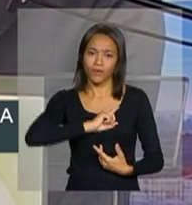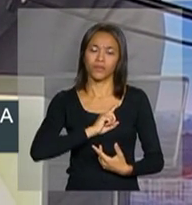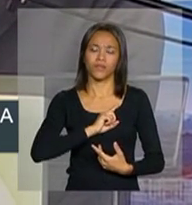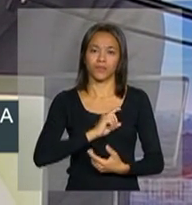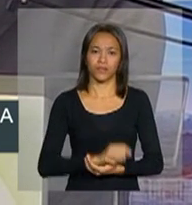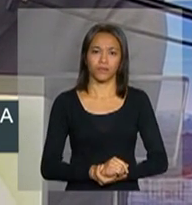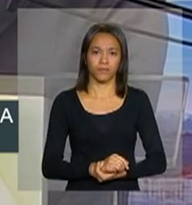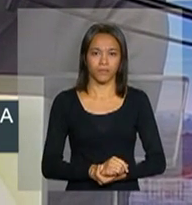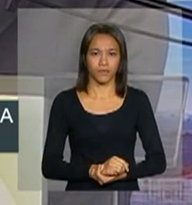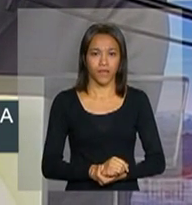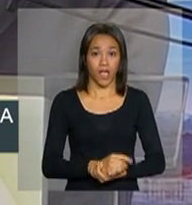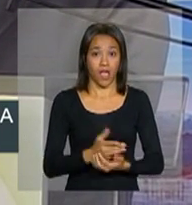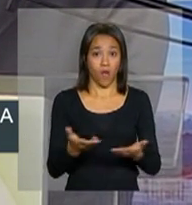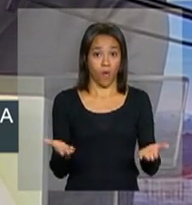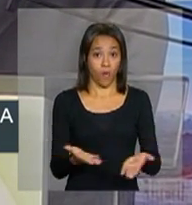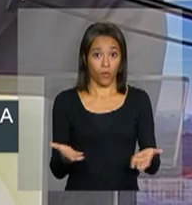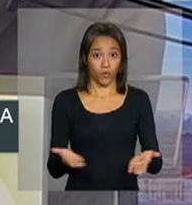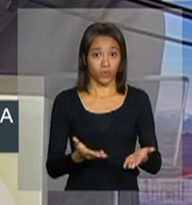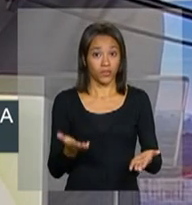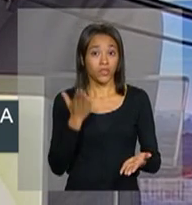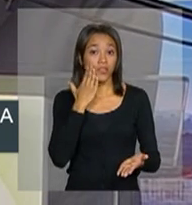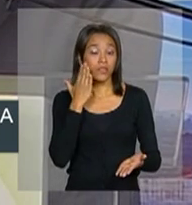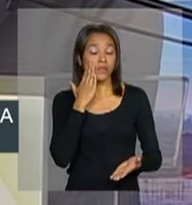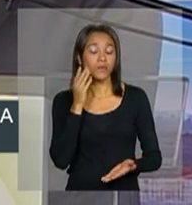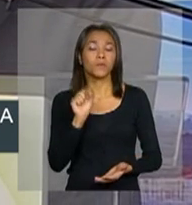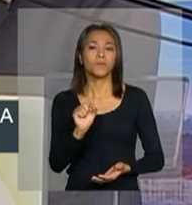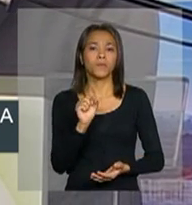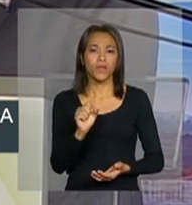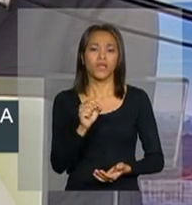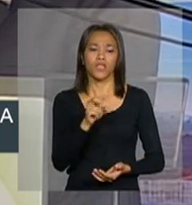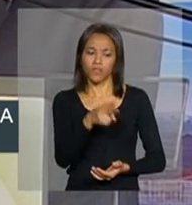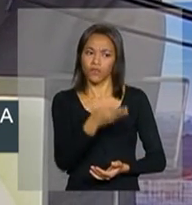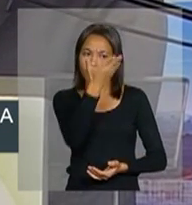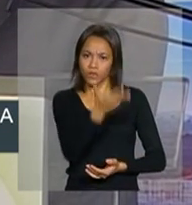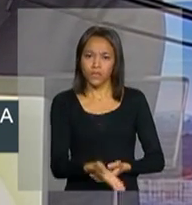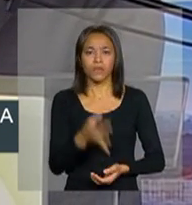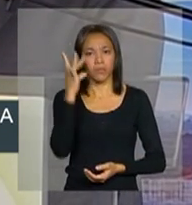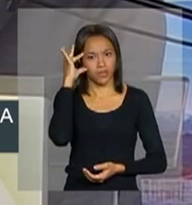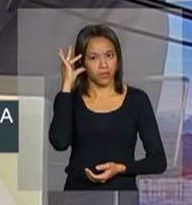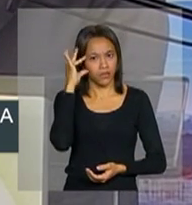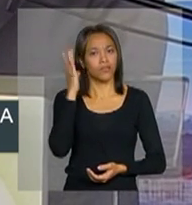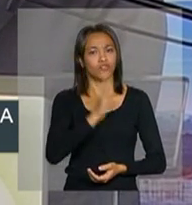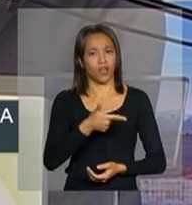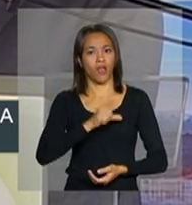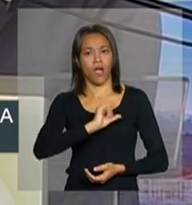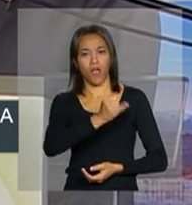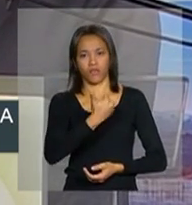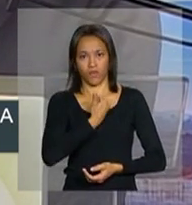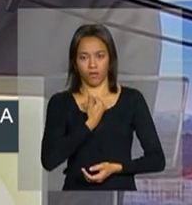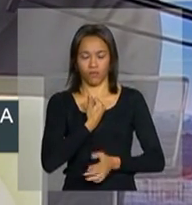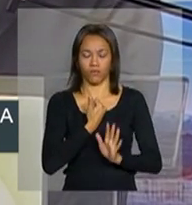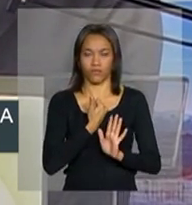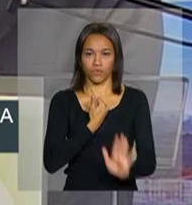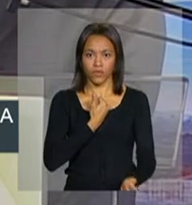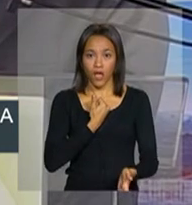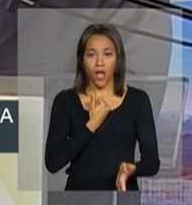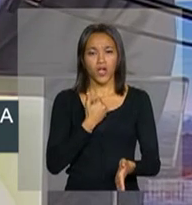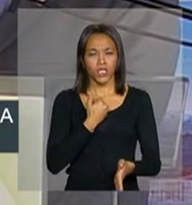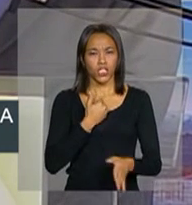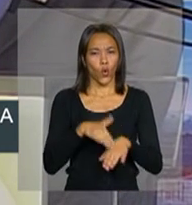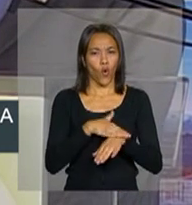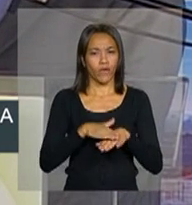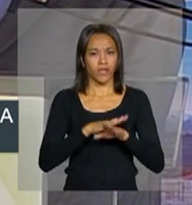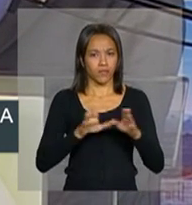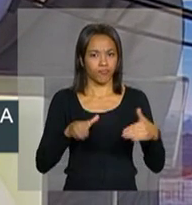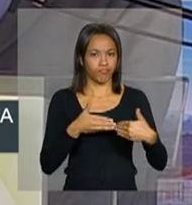as anunciadas providências de que a Excelência até nos falou em conversa particular